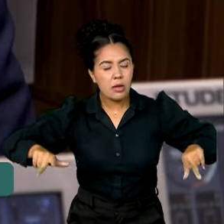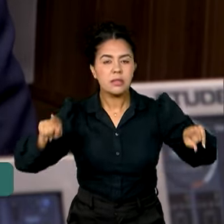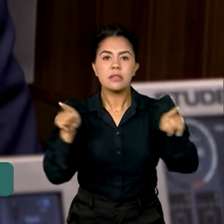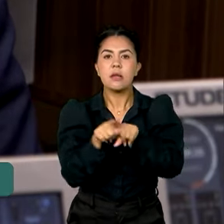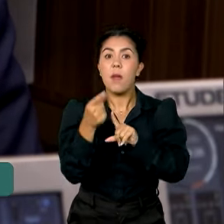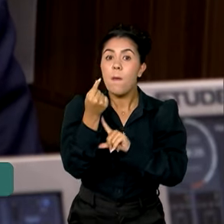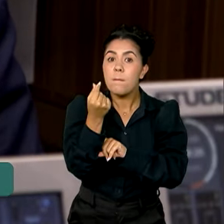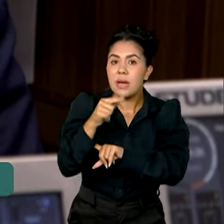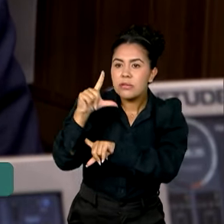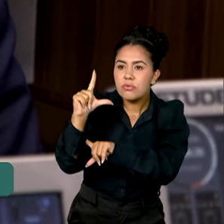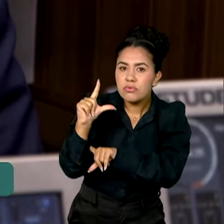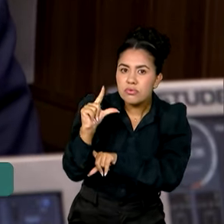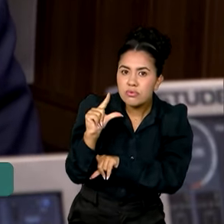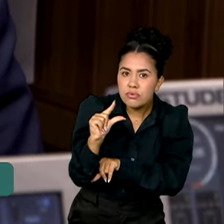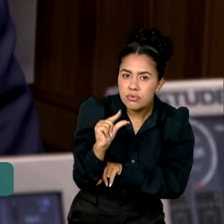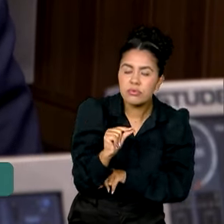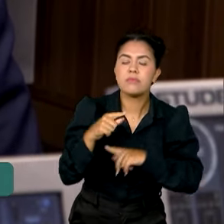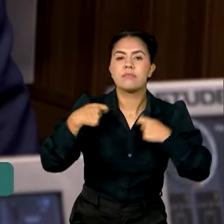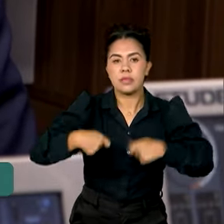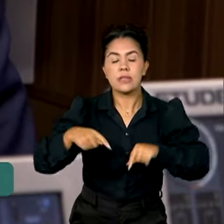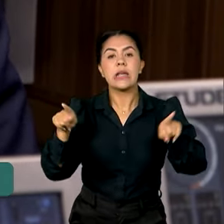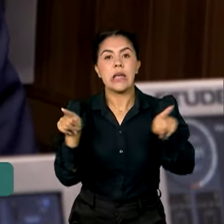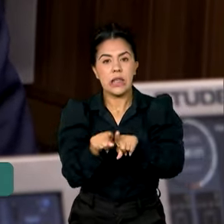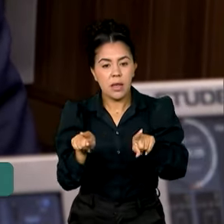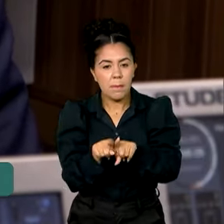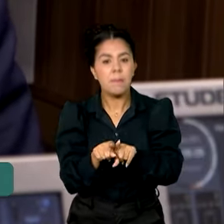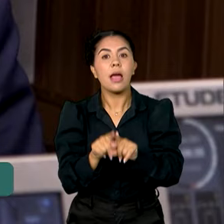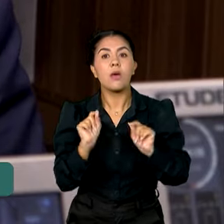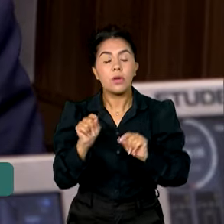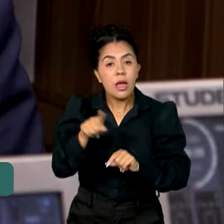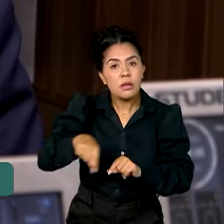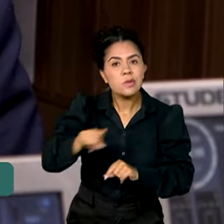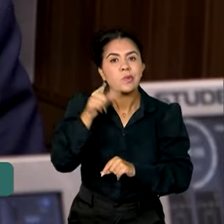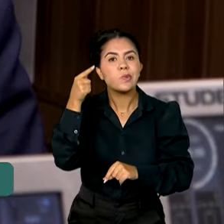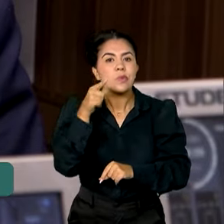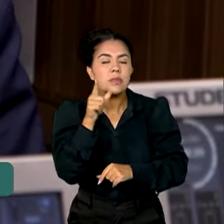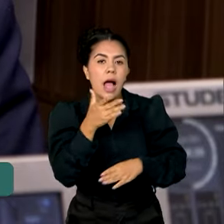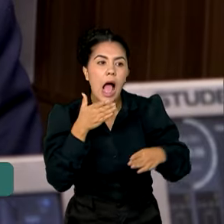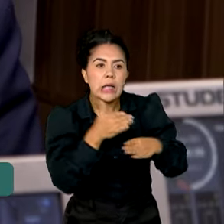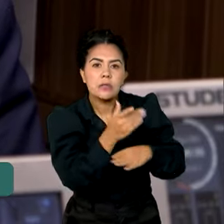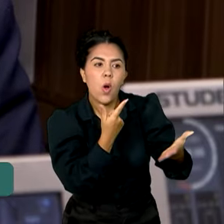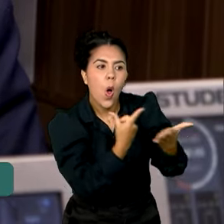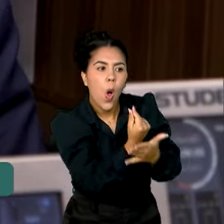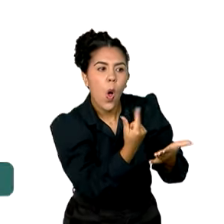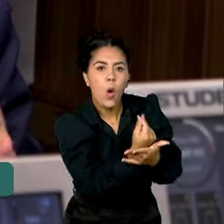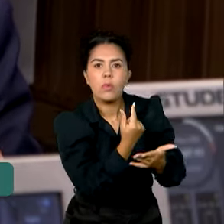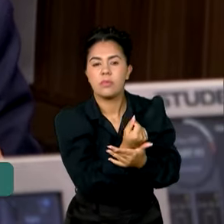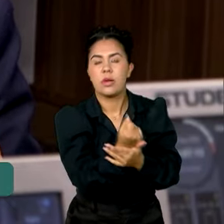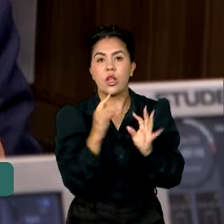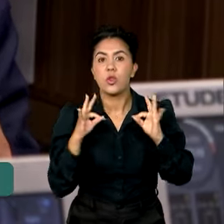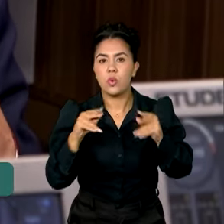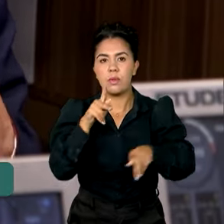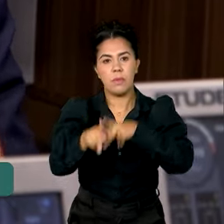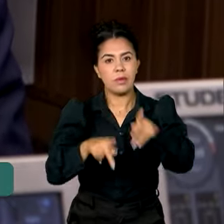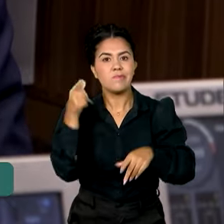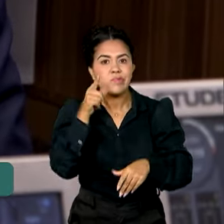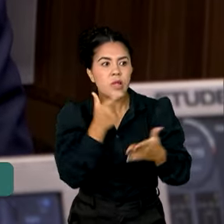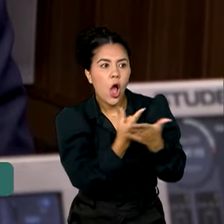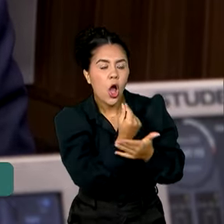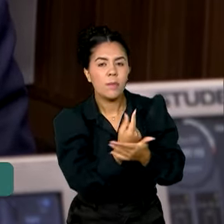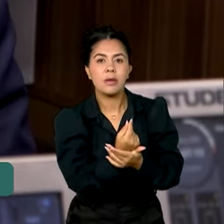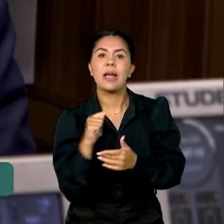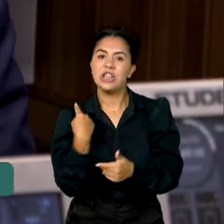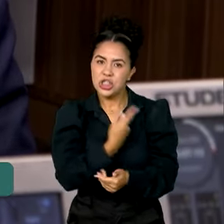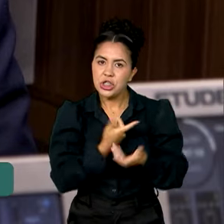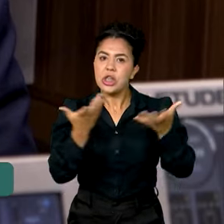preço deles e fazer com que eles sejam acessíveis a todo o povo brasileiro. Nós queremos fortalecer